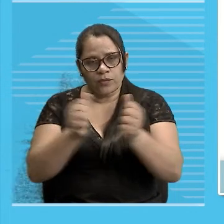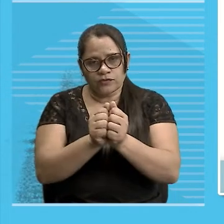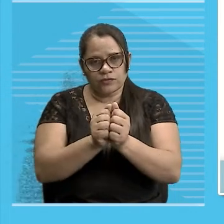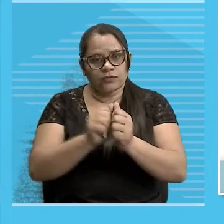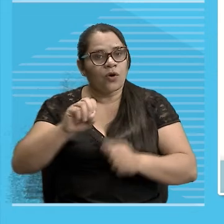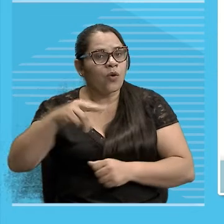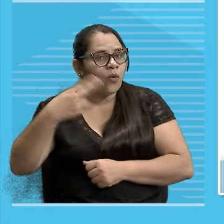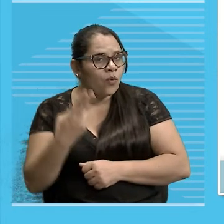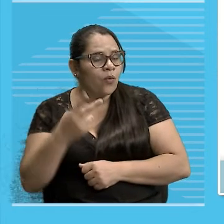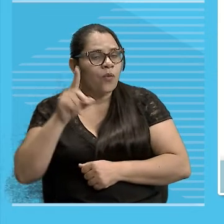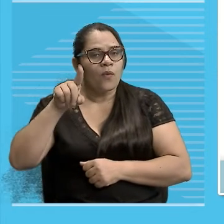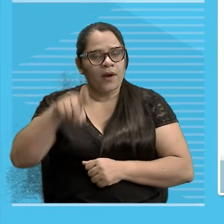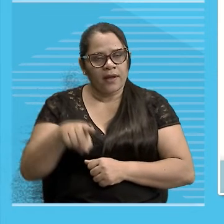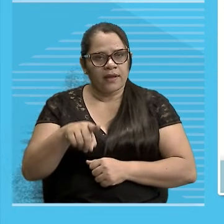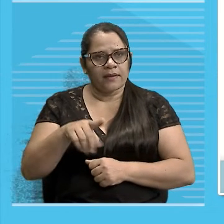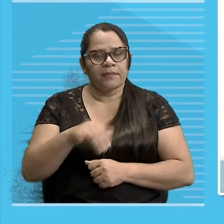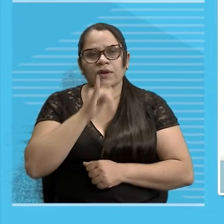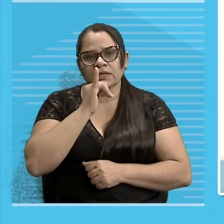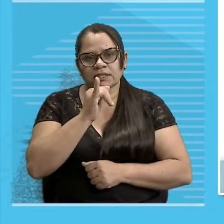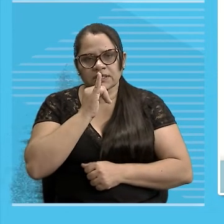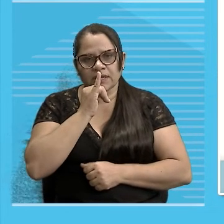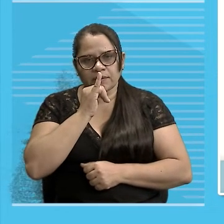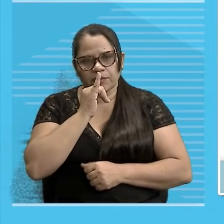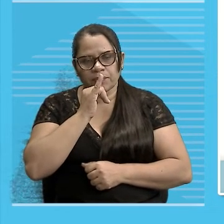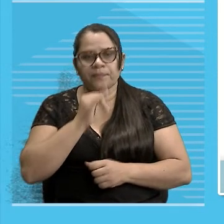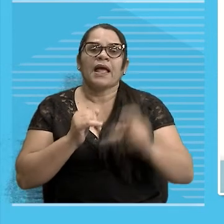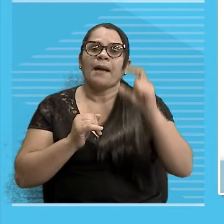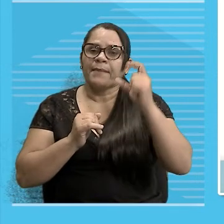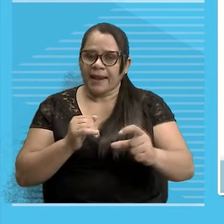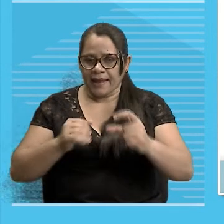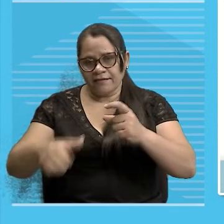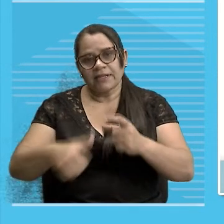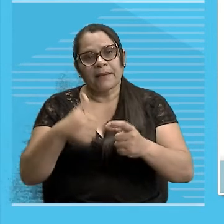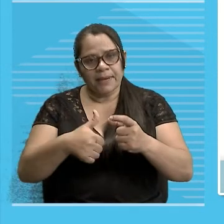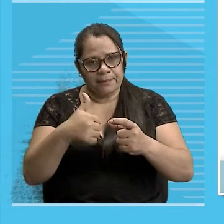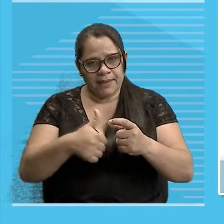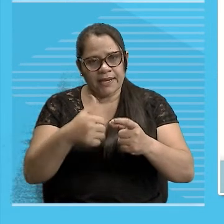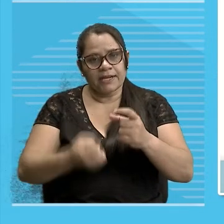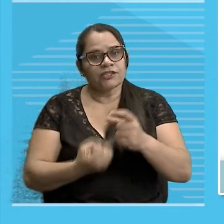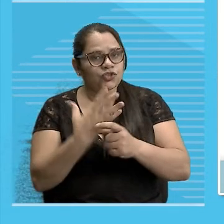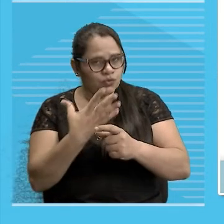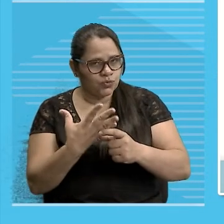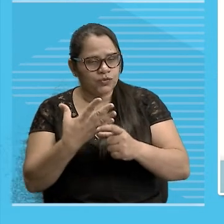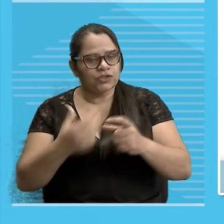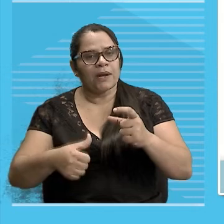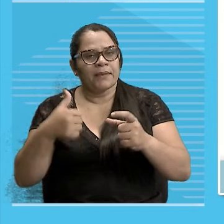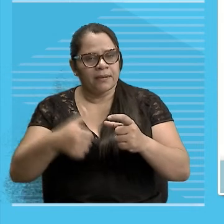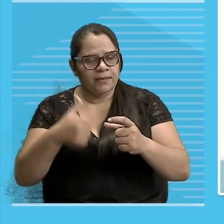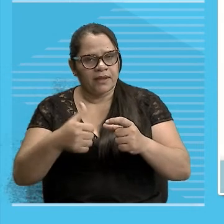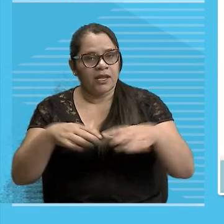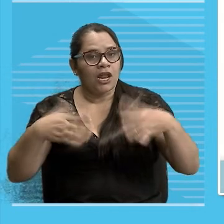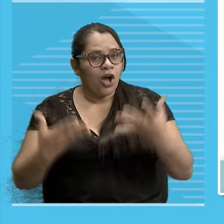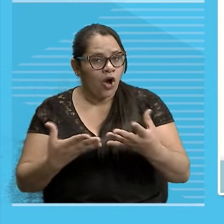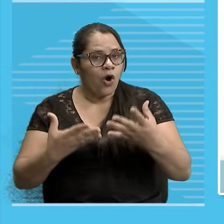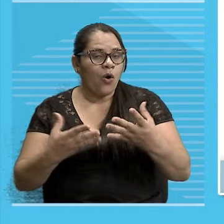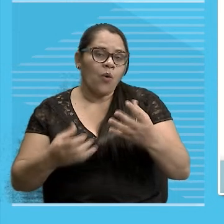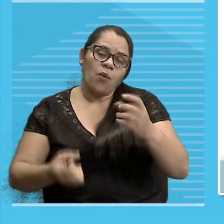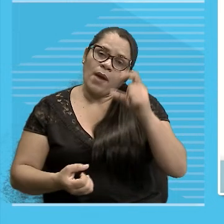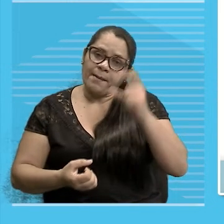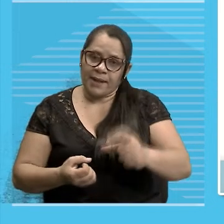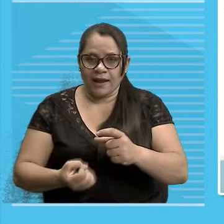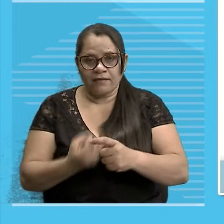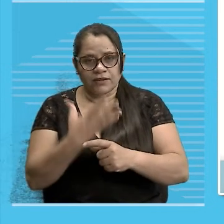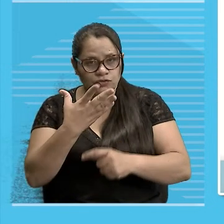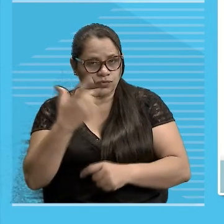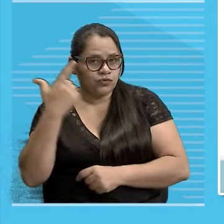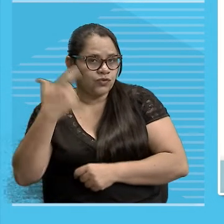é No caso Primitivo Ou ele é derivado Então isso não se mistura Mas preste atenção Ele pode ser